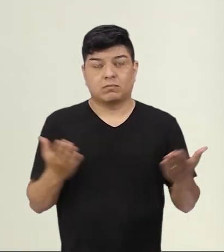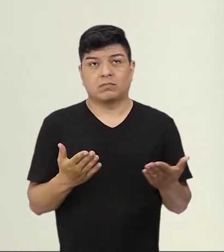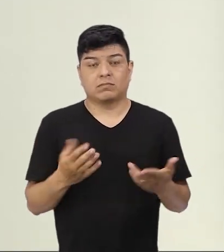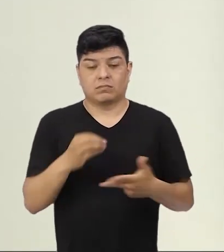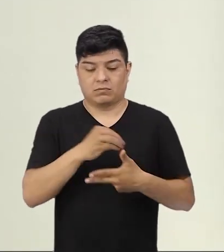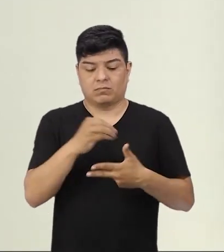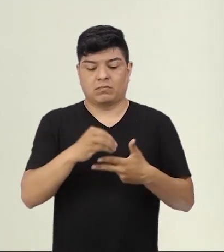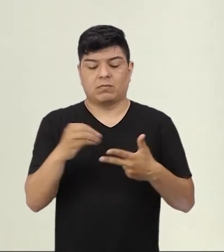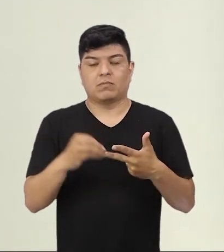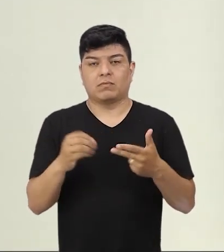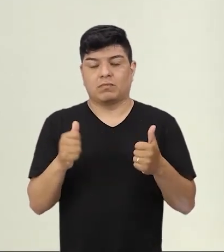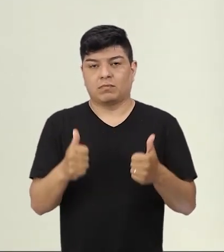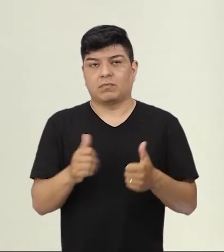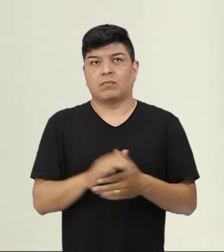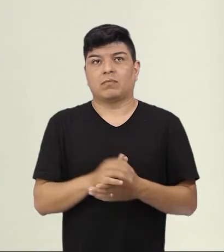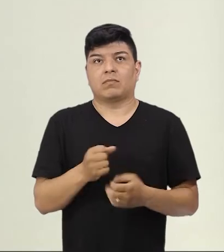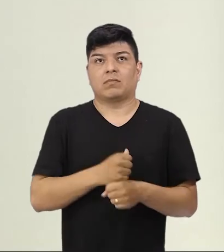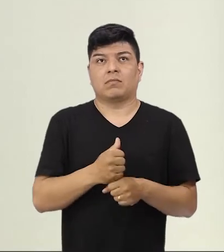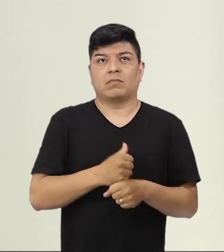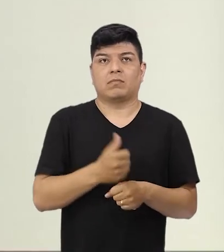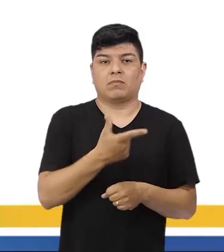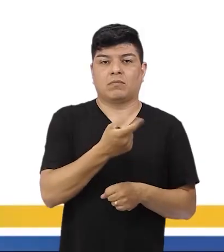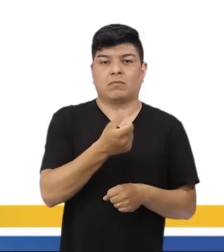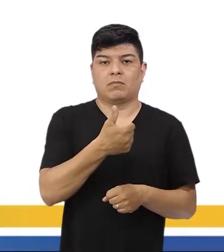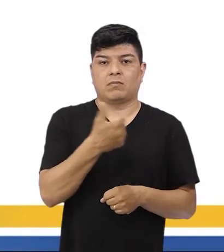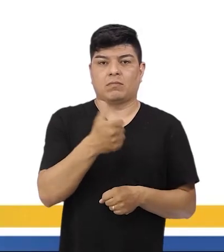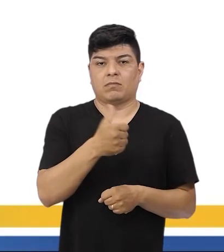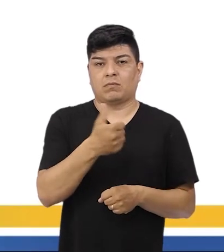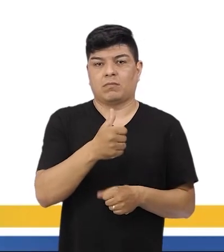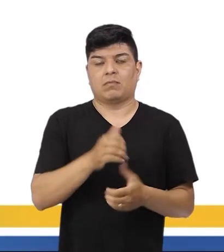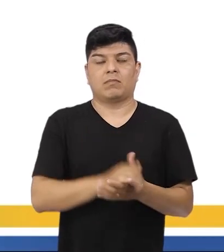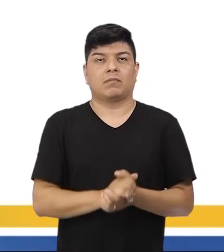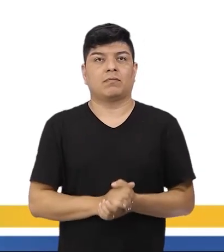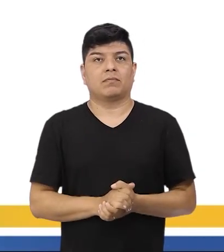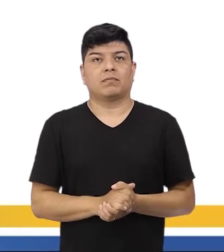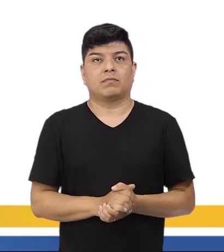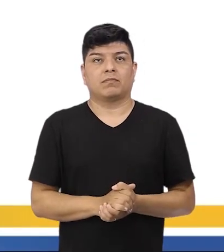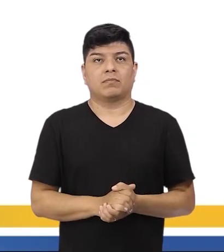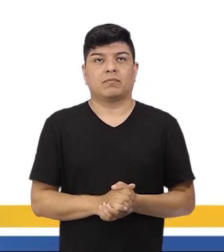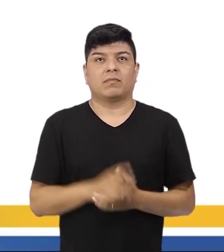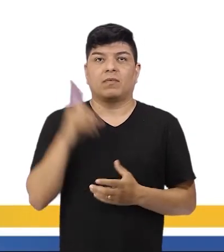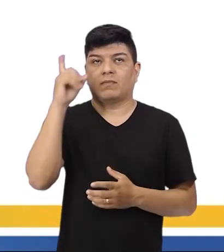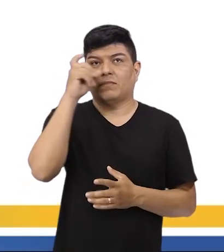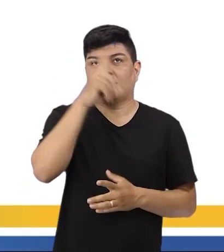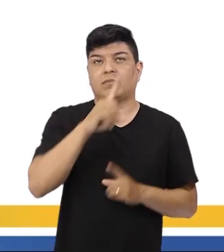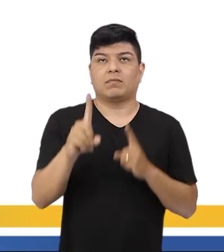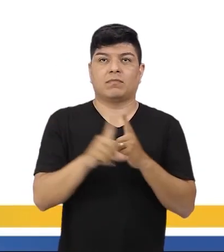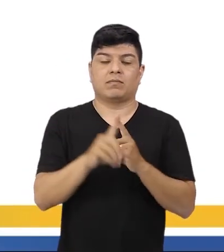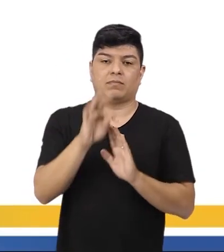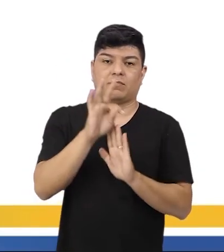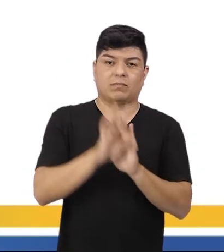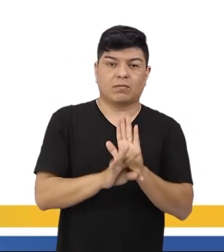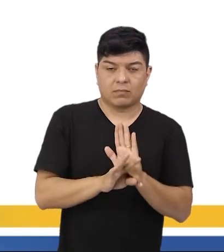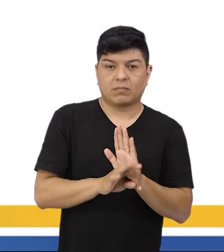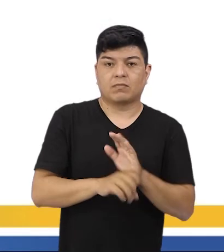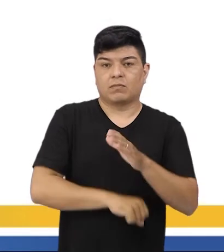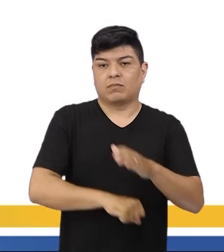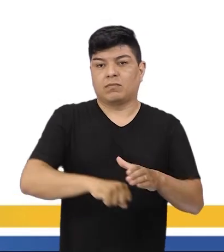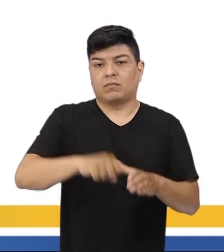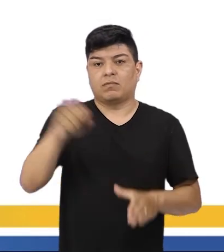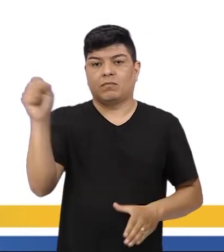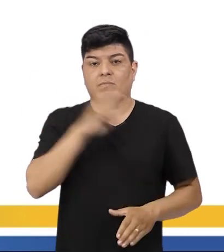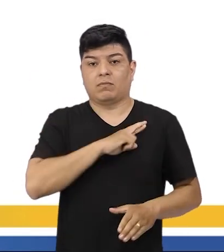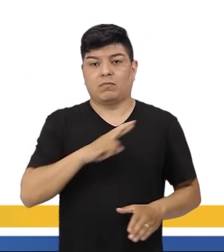pessoal, é uma questão do Enem, né? Do ano de 2011. Vamos lá. É difícil encontrar um texto sobre a